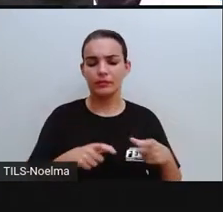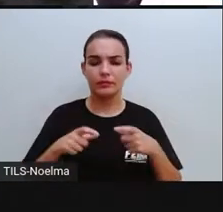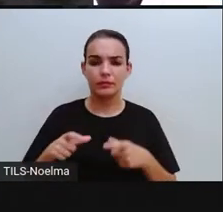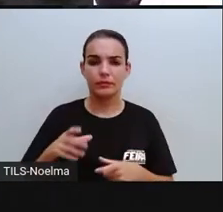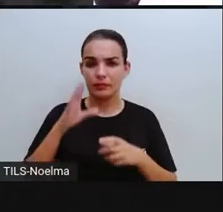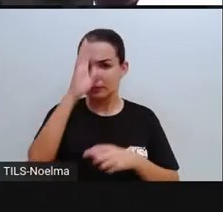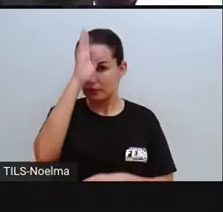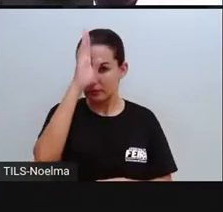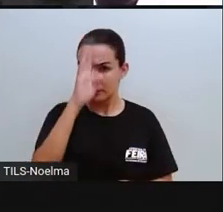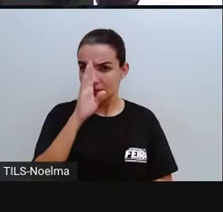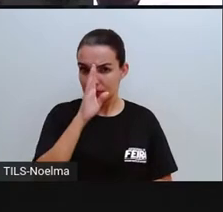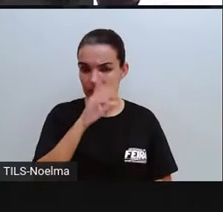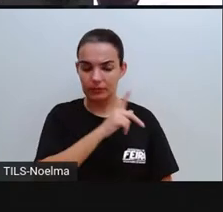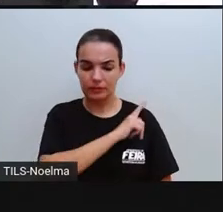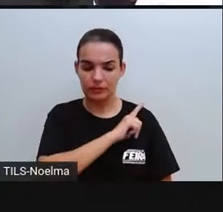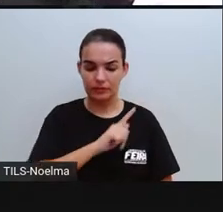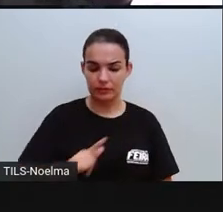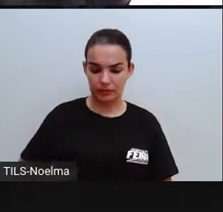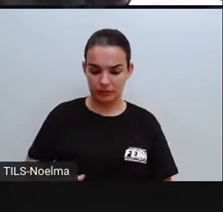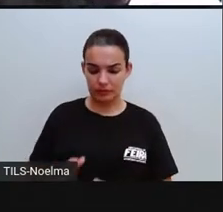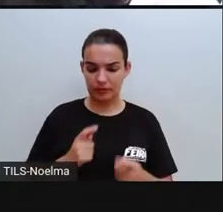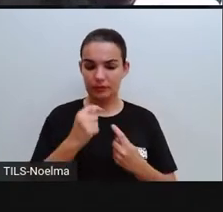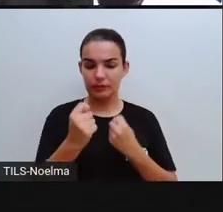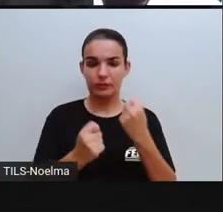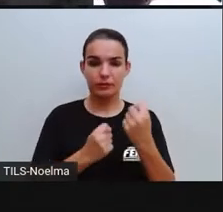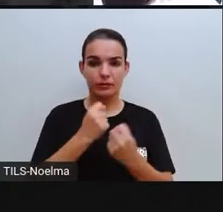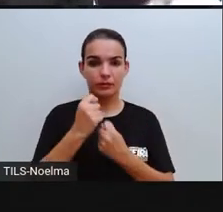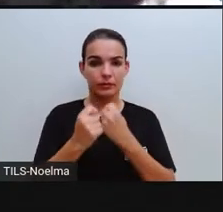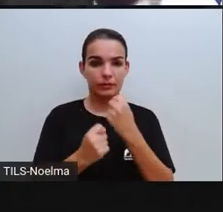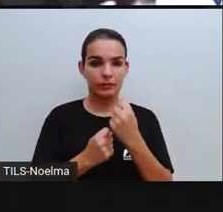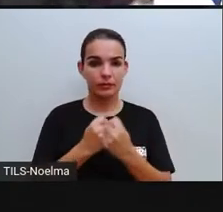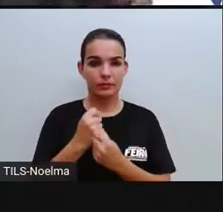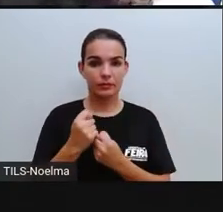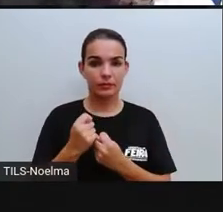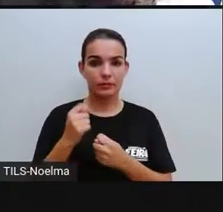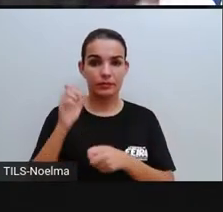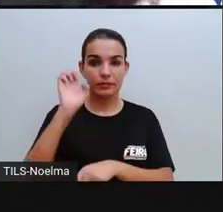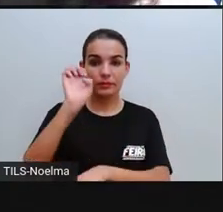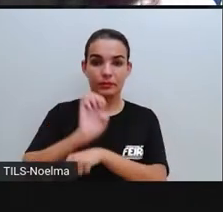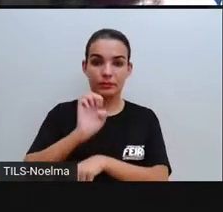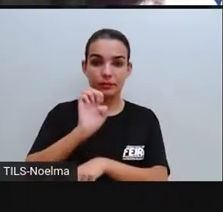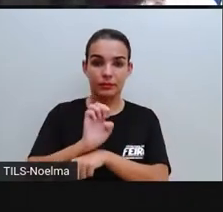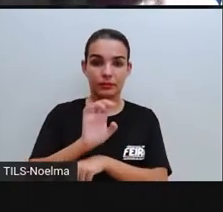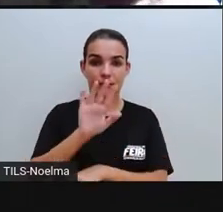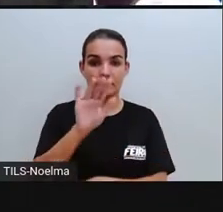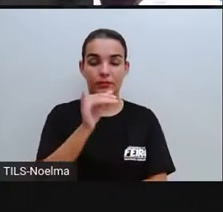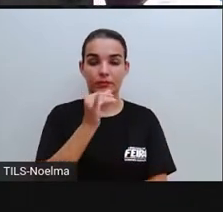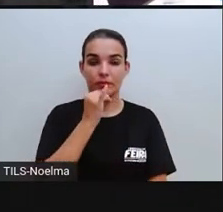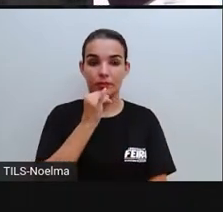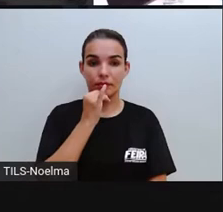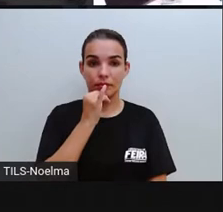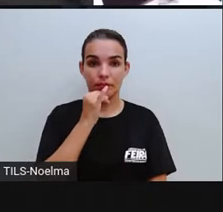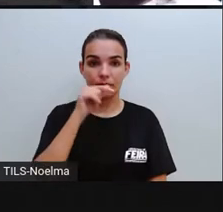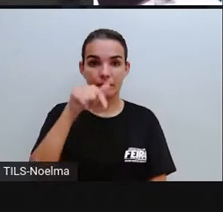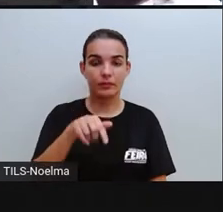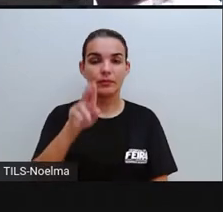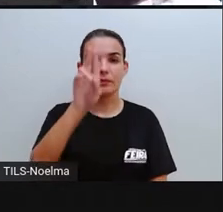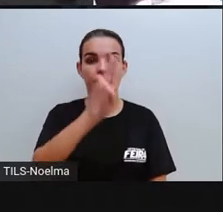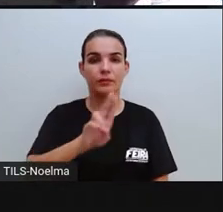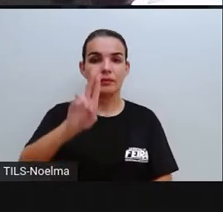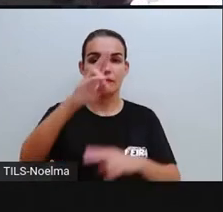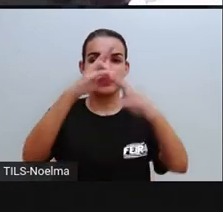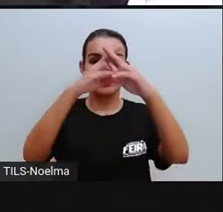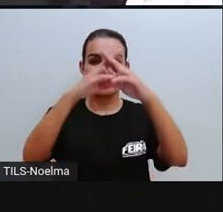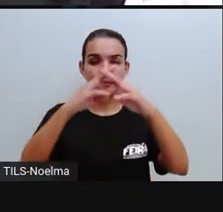administrados pelo governo estadual. Por exemplo, a nossa universidade,